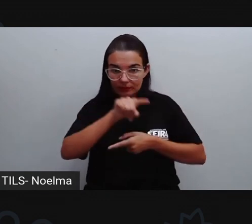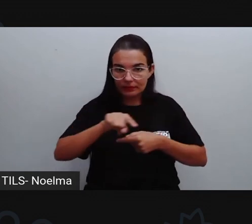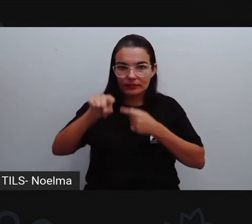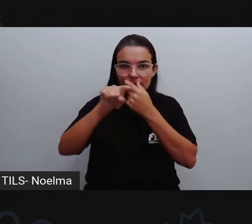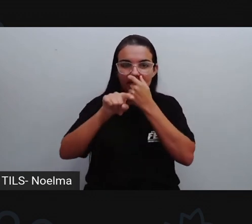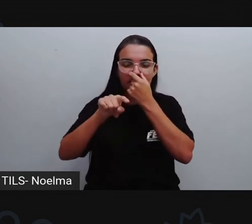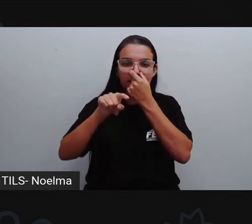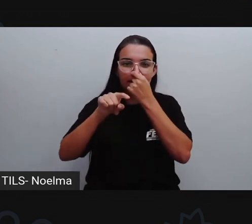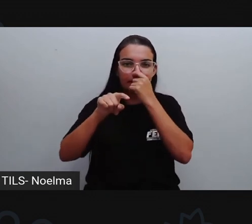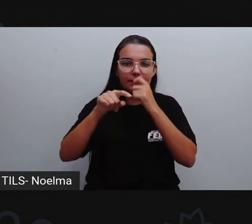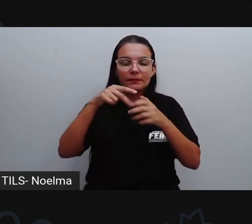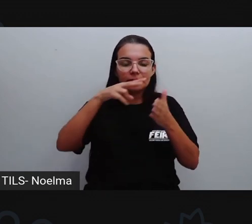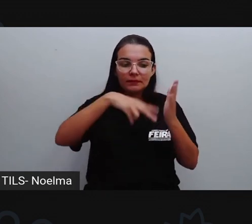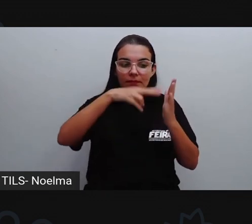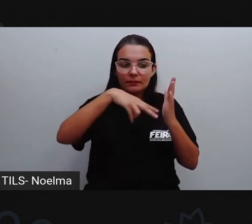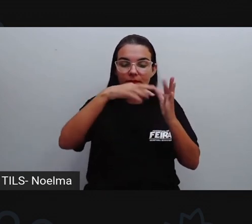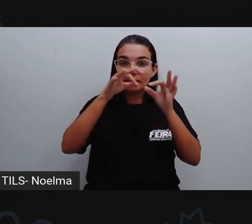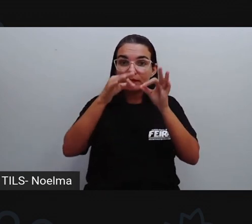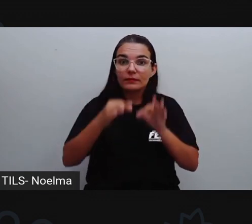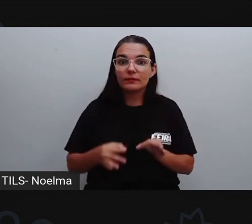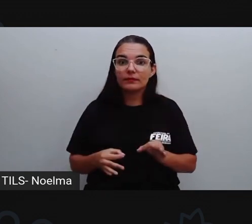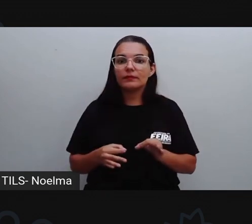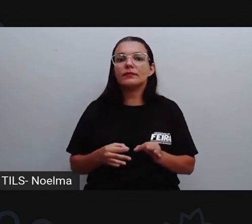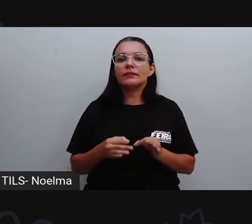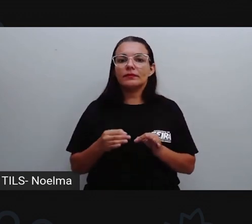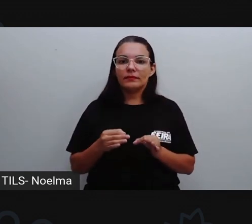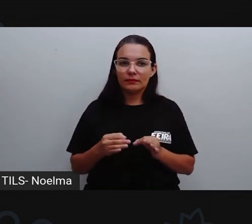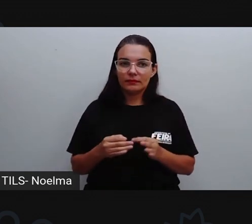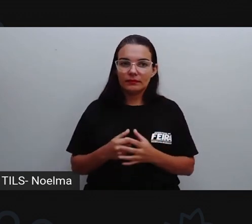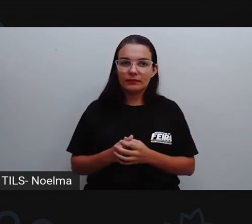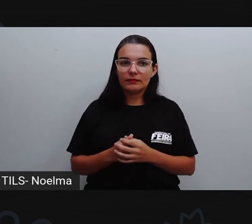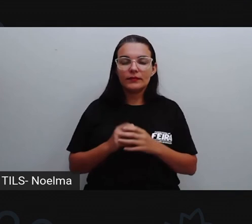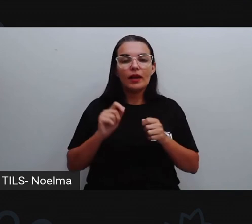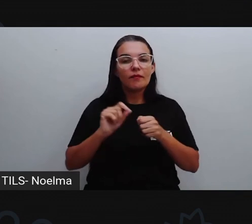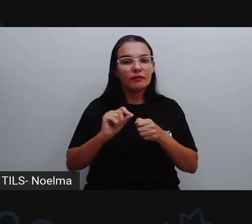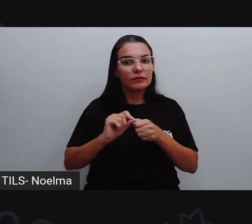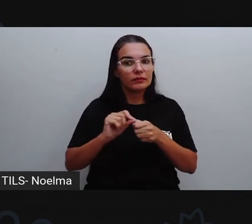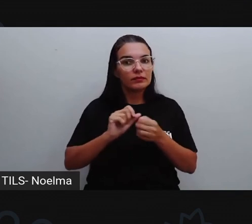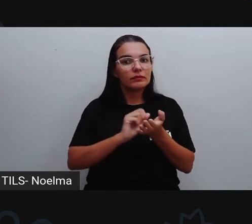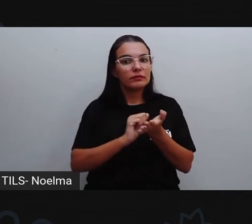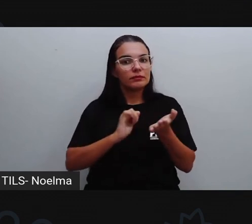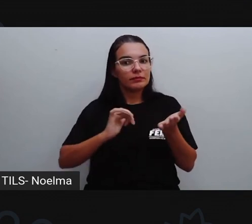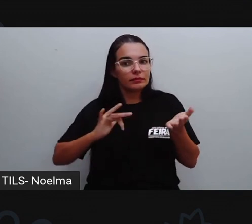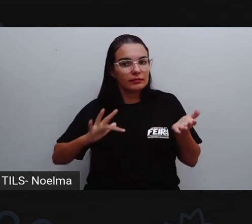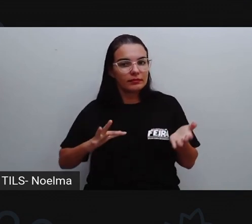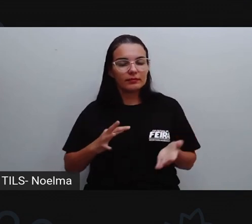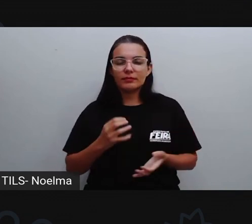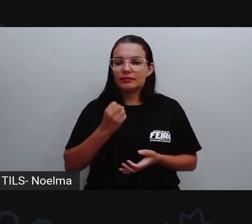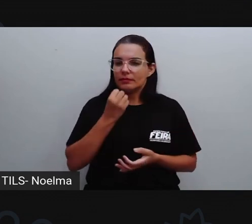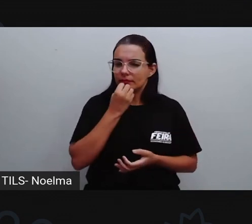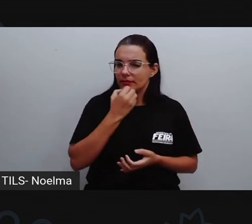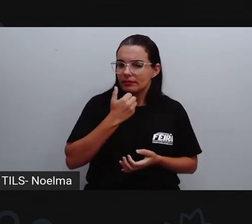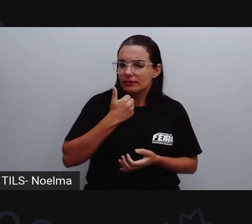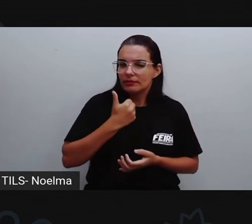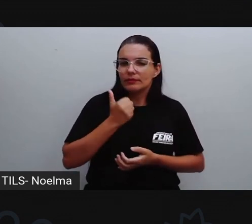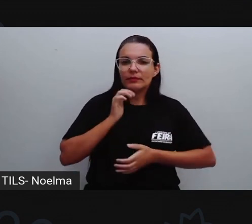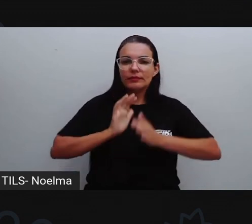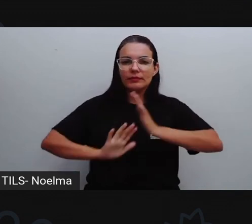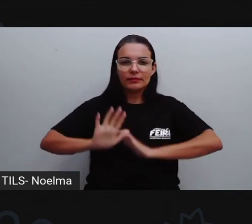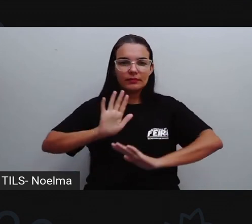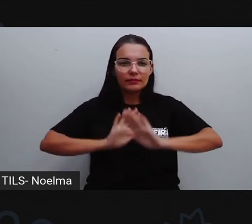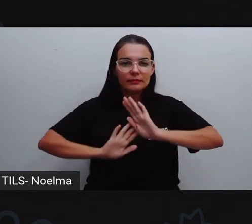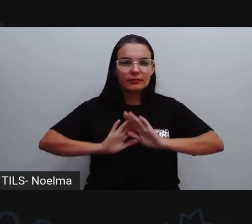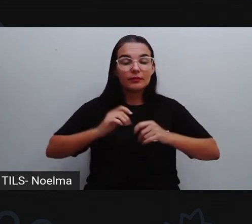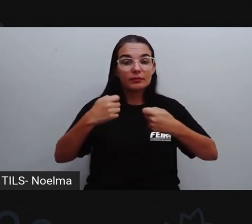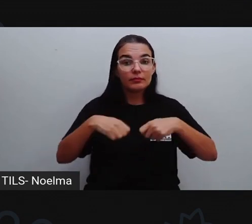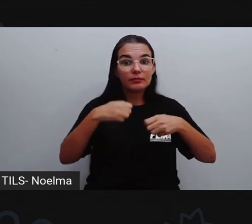dadas pelo seu professor pela sua professora realizar essa atividade com muito cuidado com muito capricho